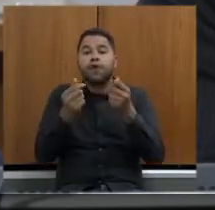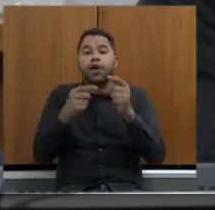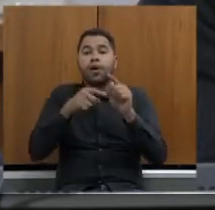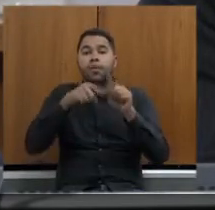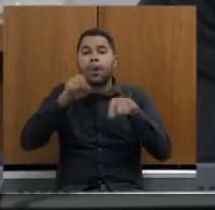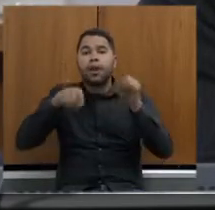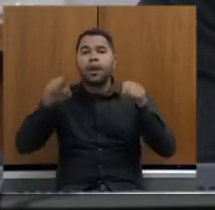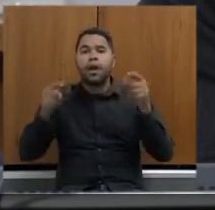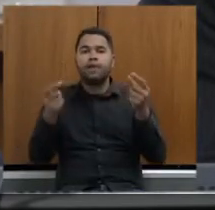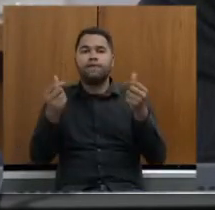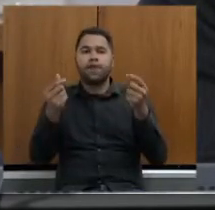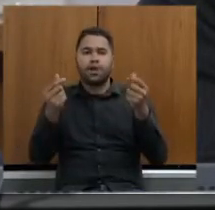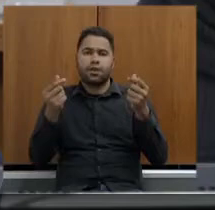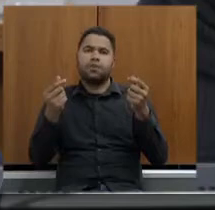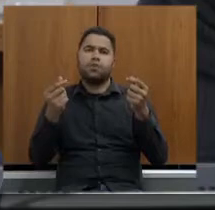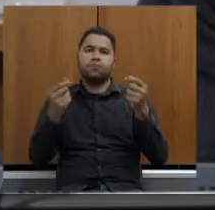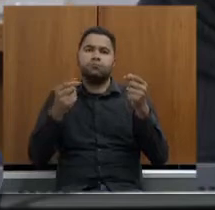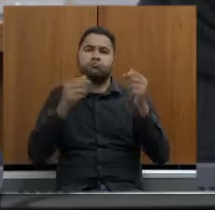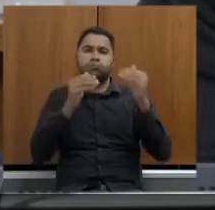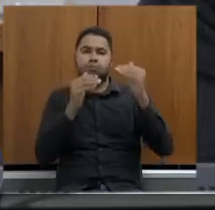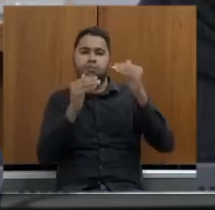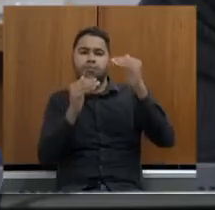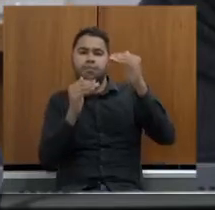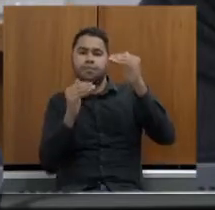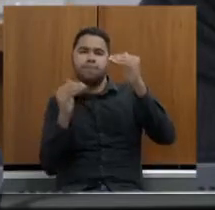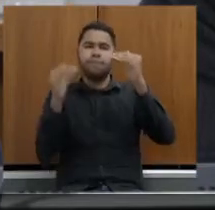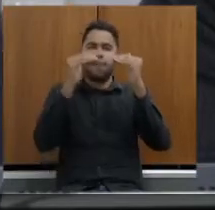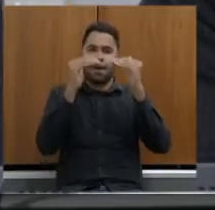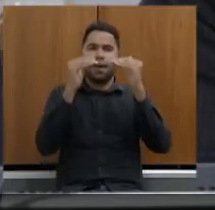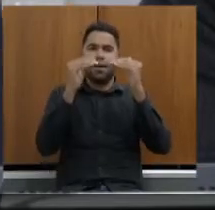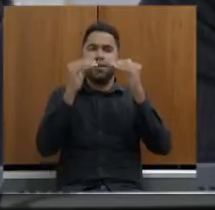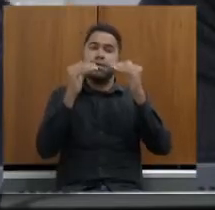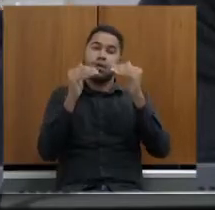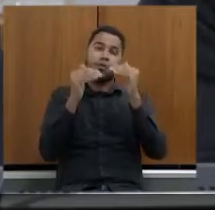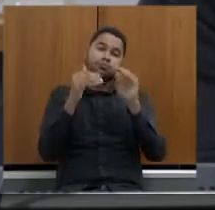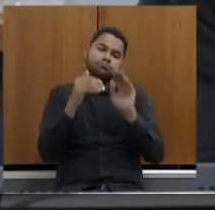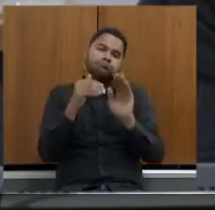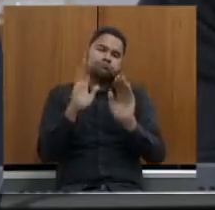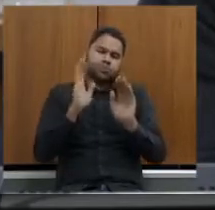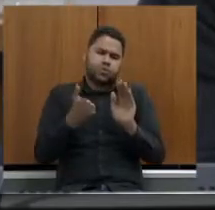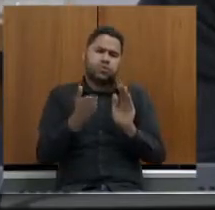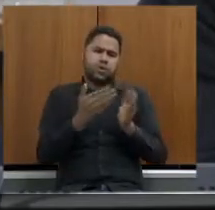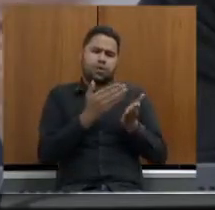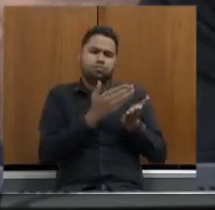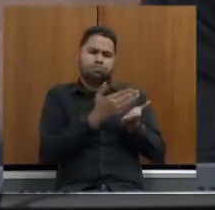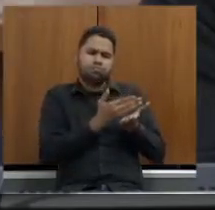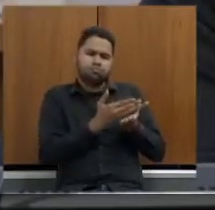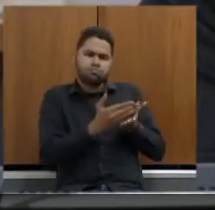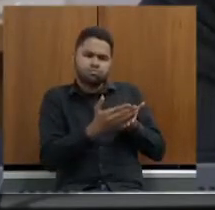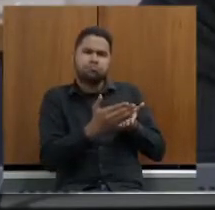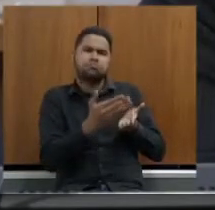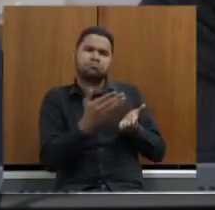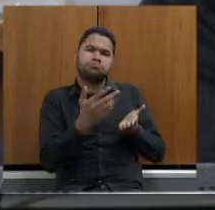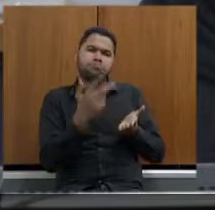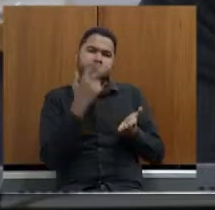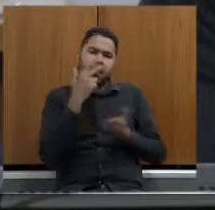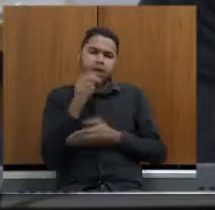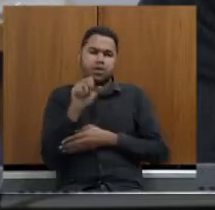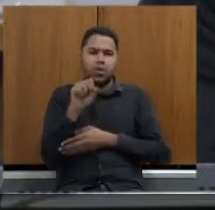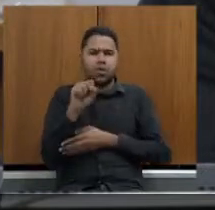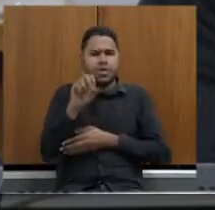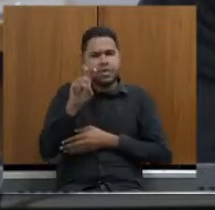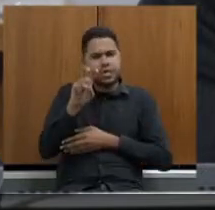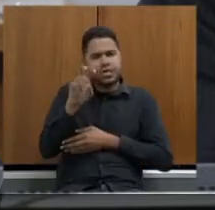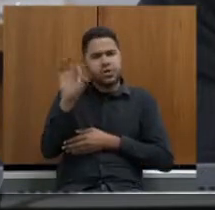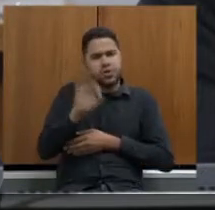atualização de preços que nós fizemos então em princípio isso já está diria 85 90